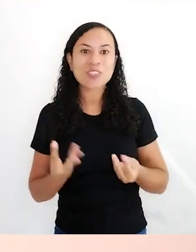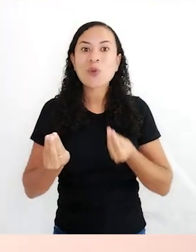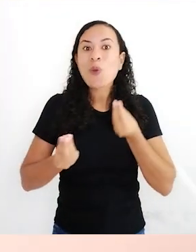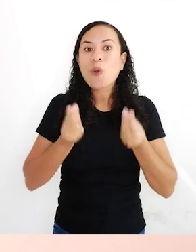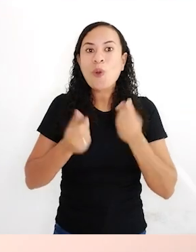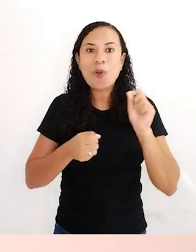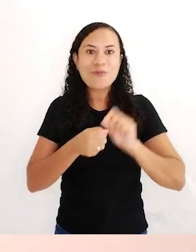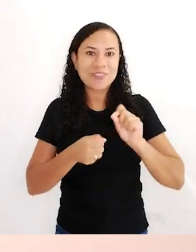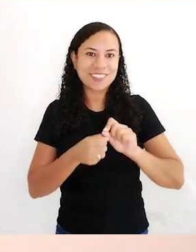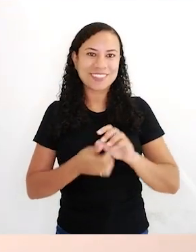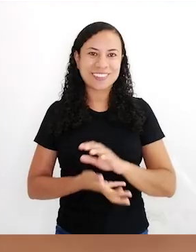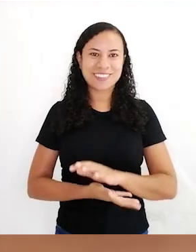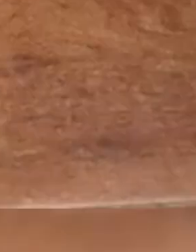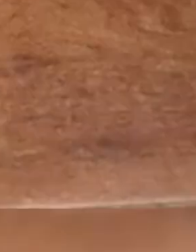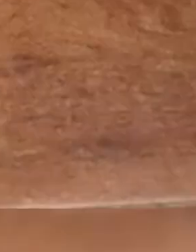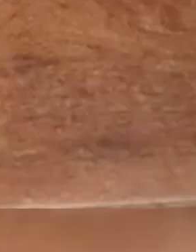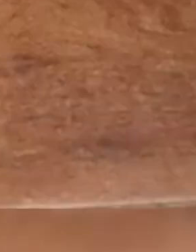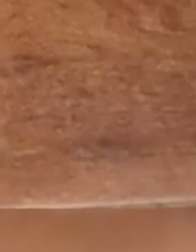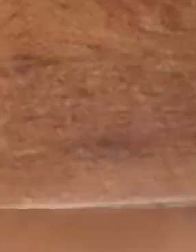construir esse brinquedo.